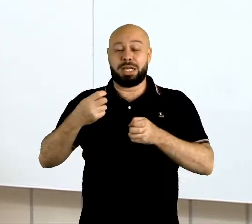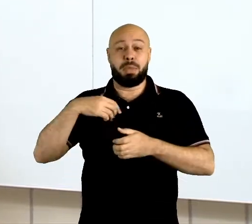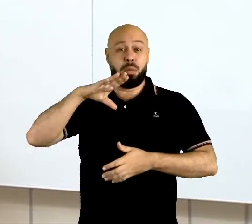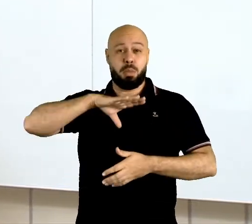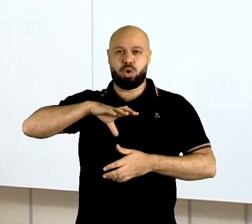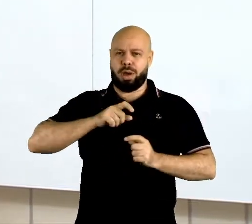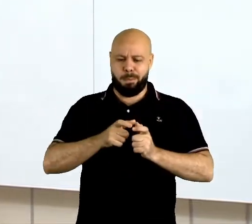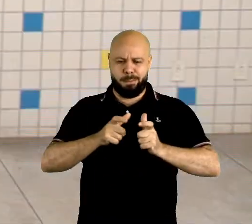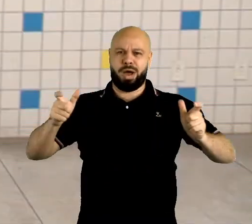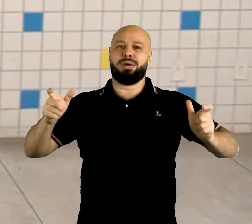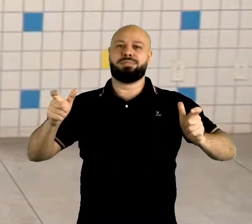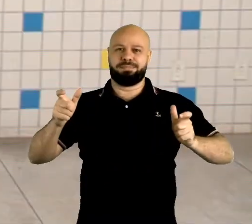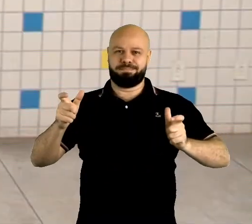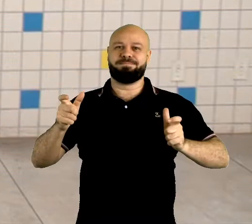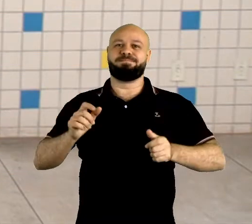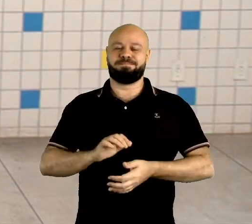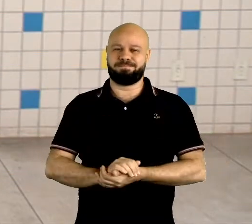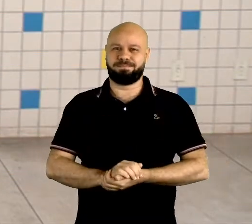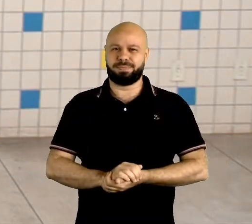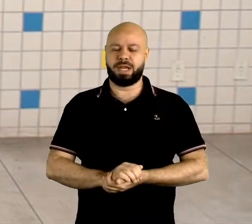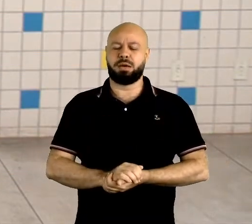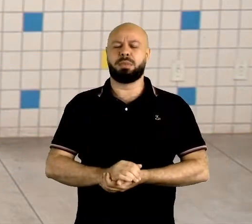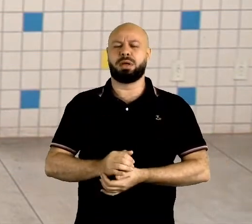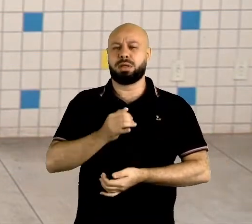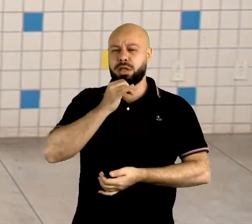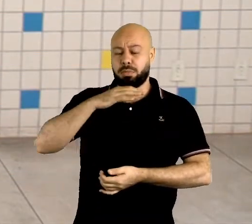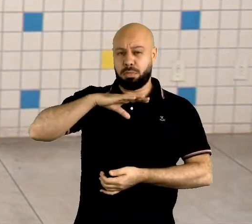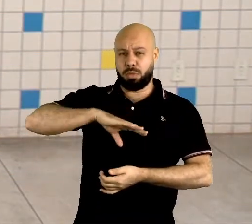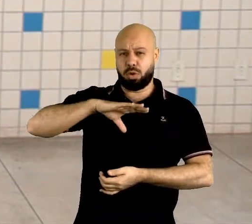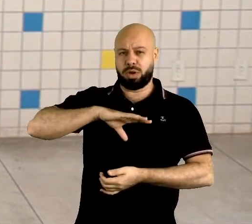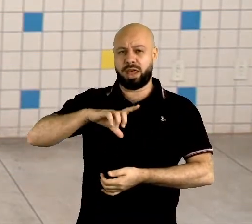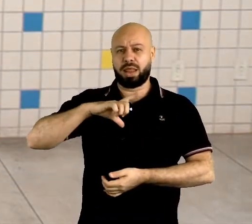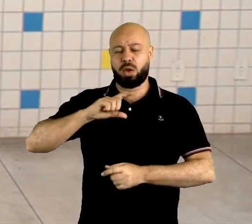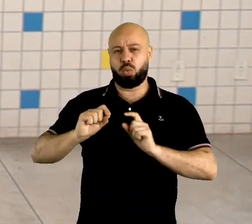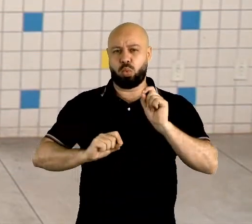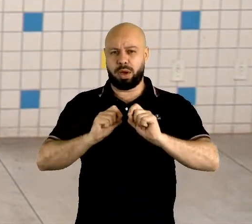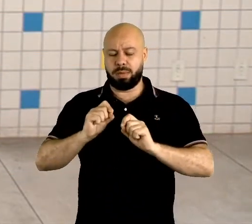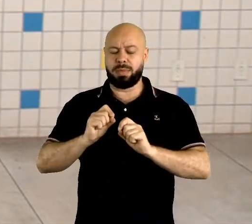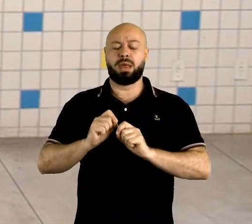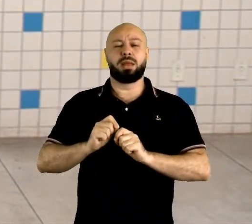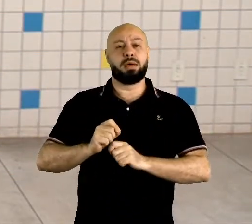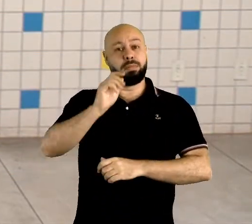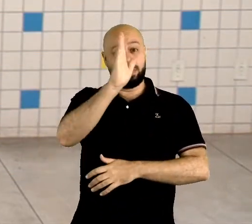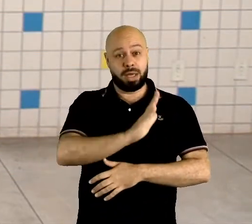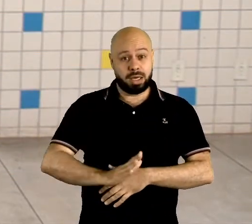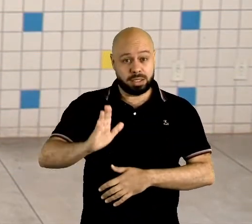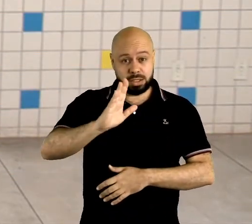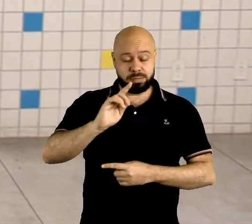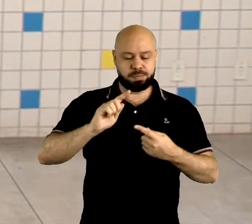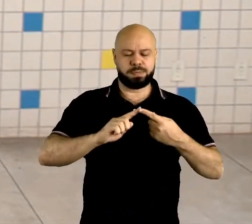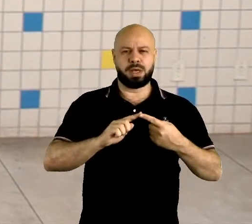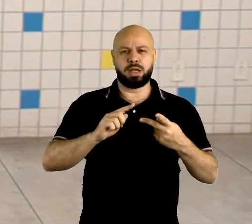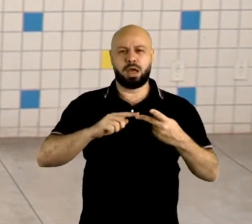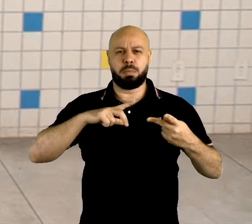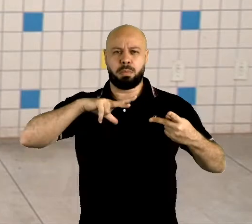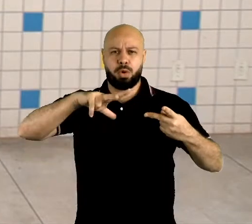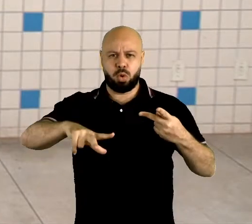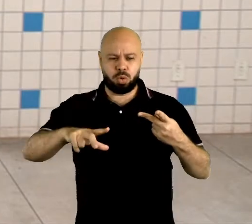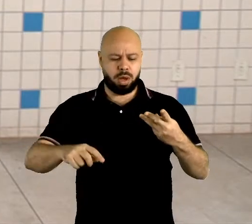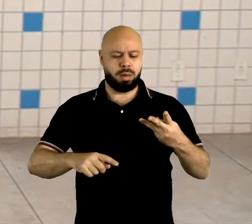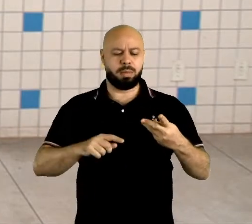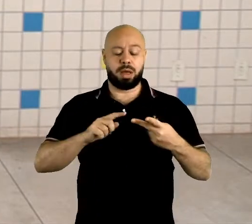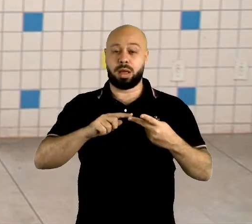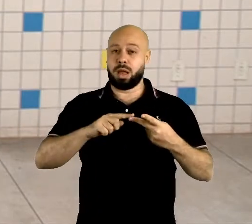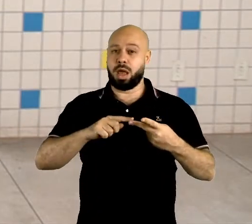portuguesa. Na língua portuguesa, por exemplo, nós temos o português do Brasil, o português de Portugal, que foi o que deu